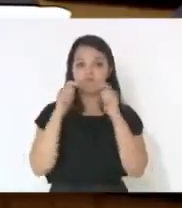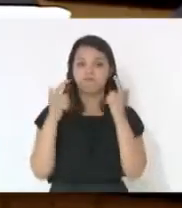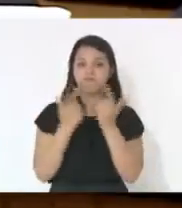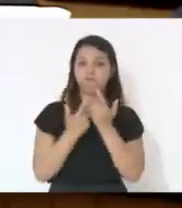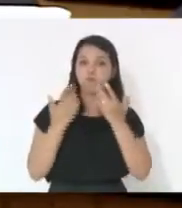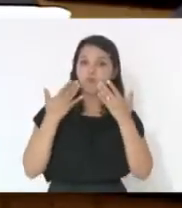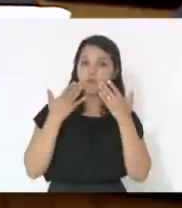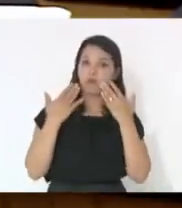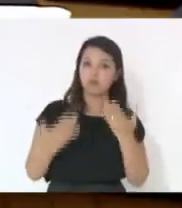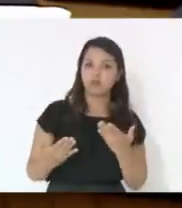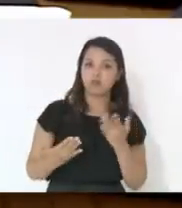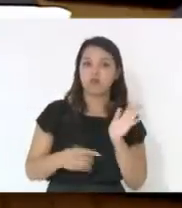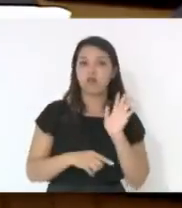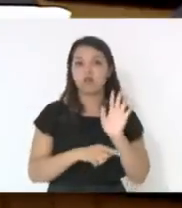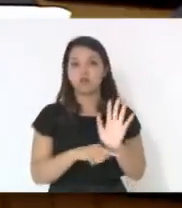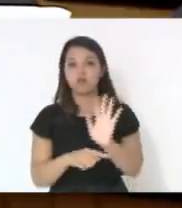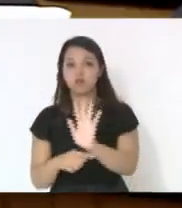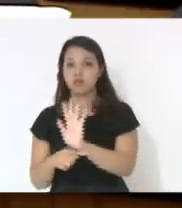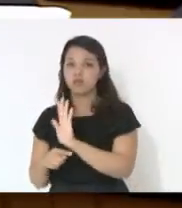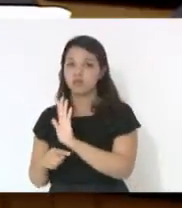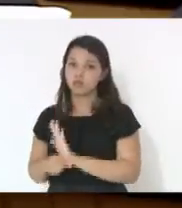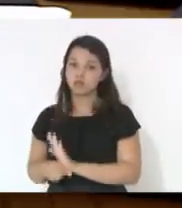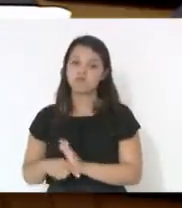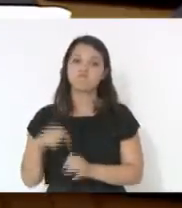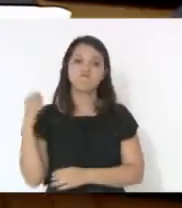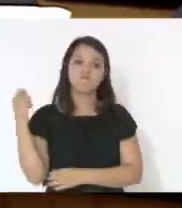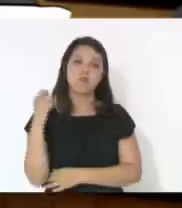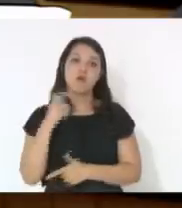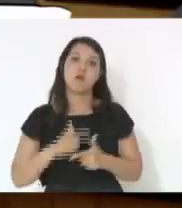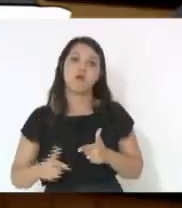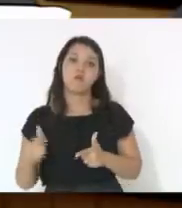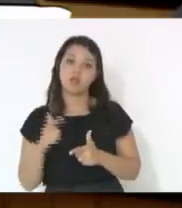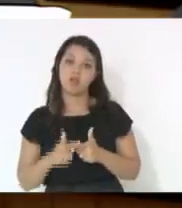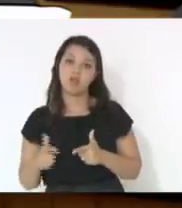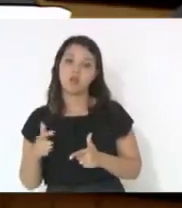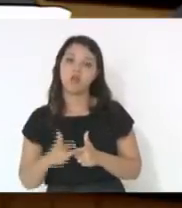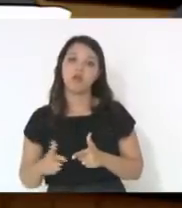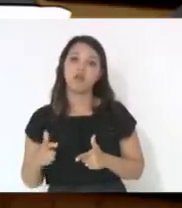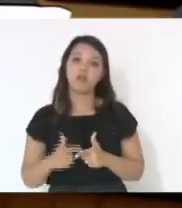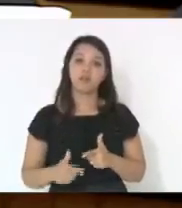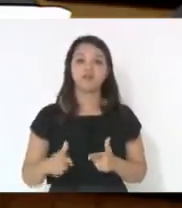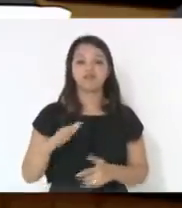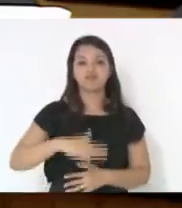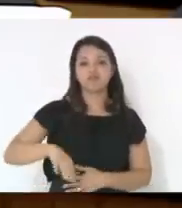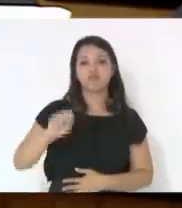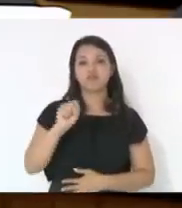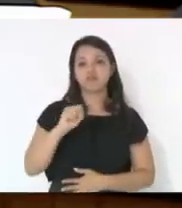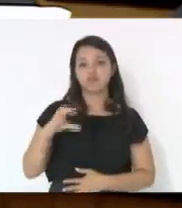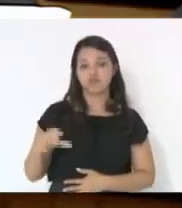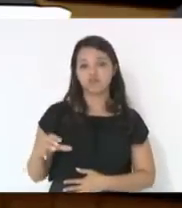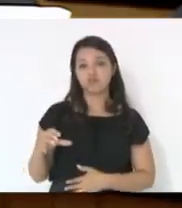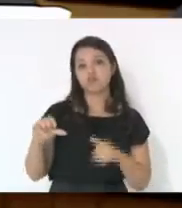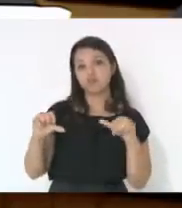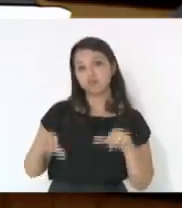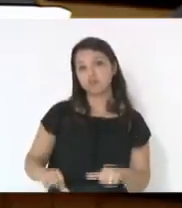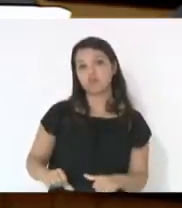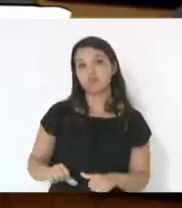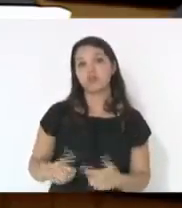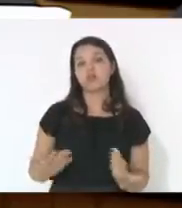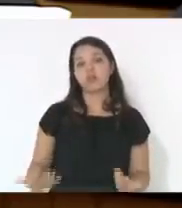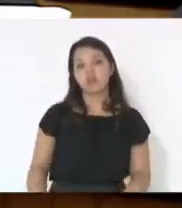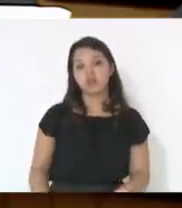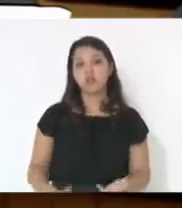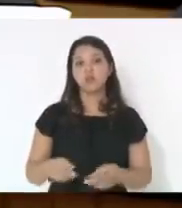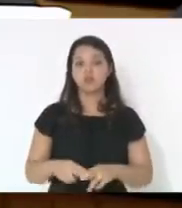soluções para esse grave problema que afeta os catarinenses em relação às questões relacionadas à saúde. Portanto, senhor presidente,